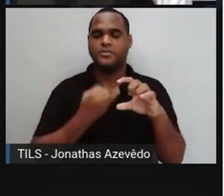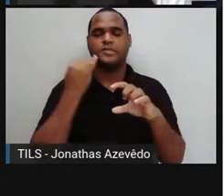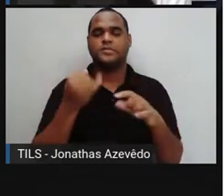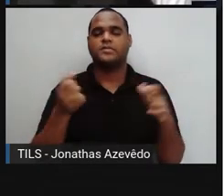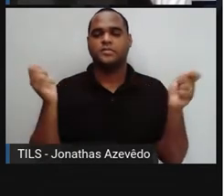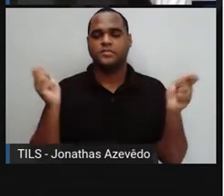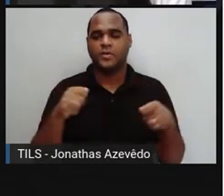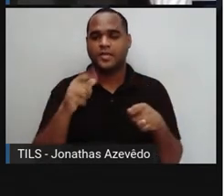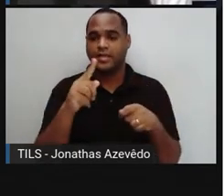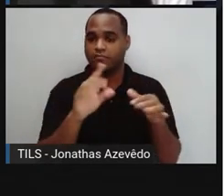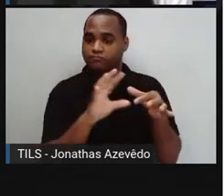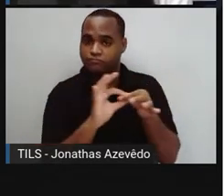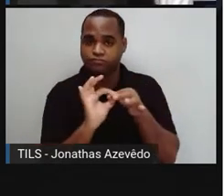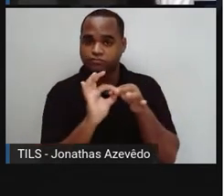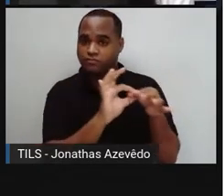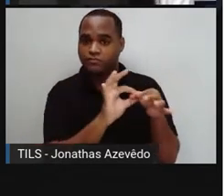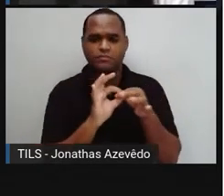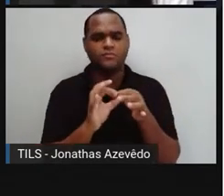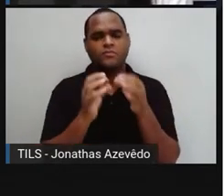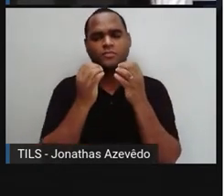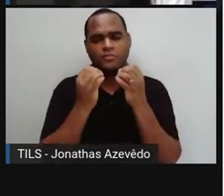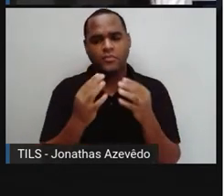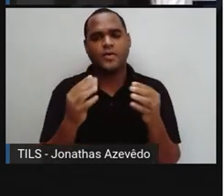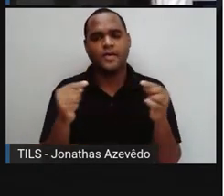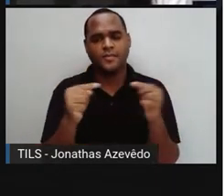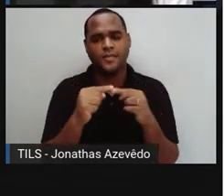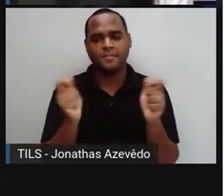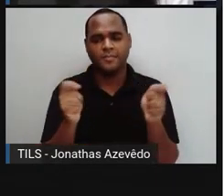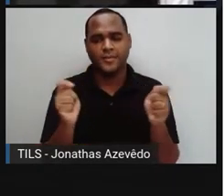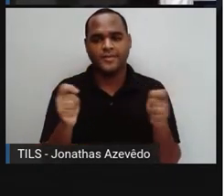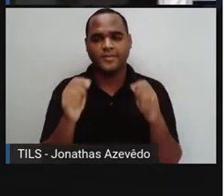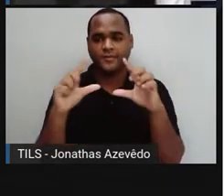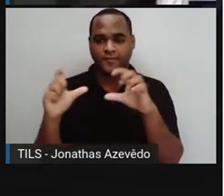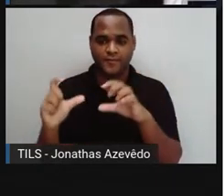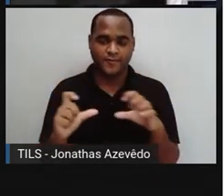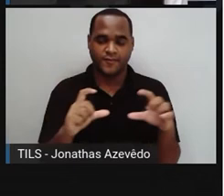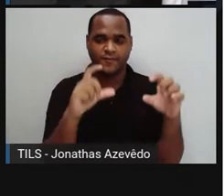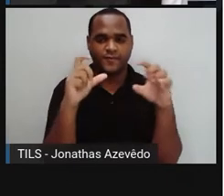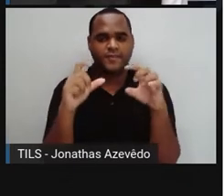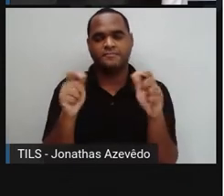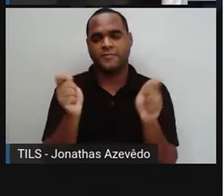aí construída, fosse concebida, a forma de fotografar.